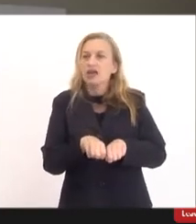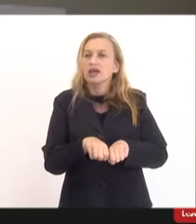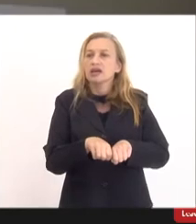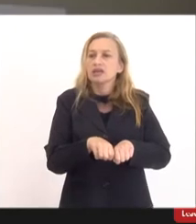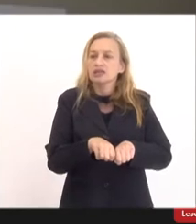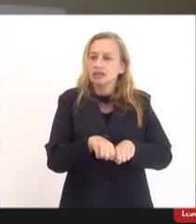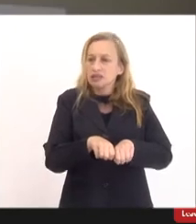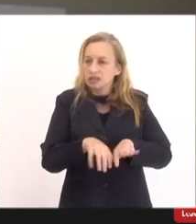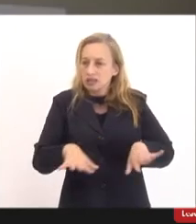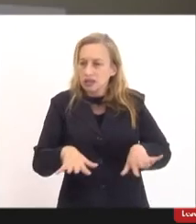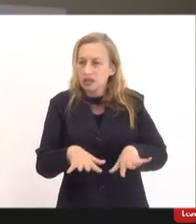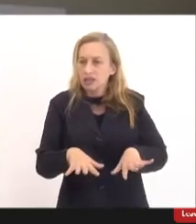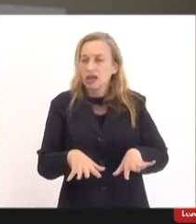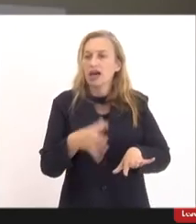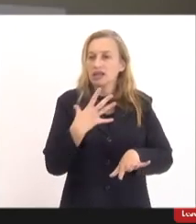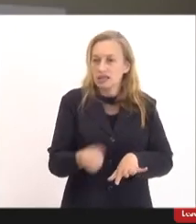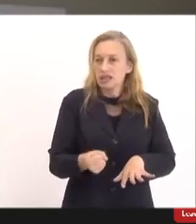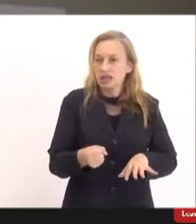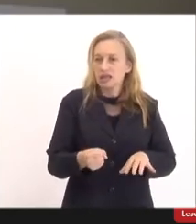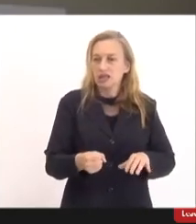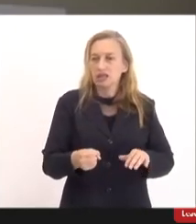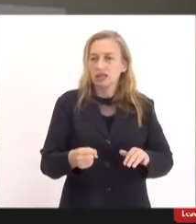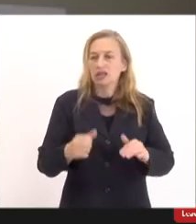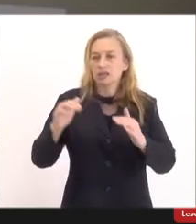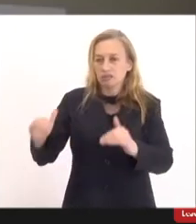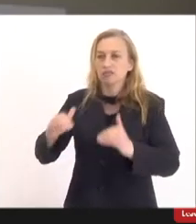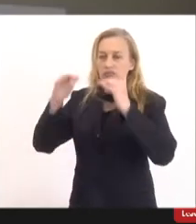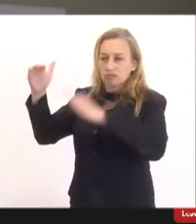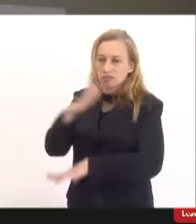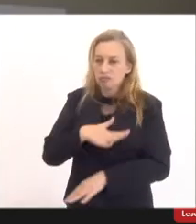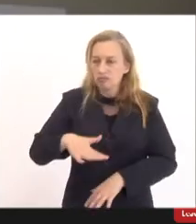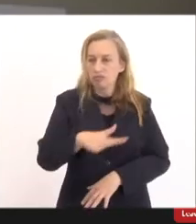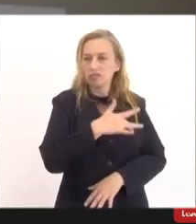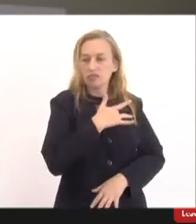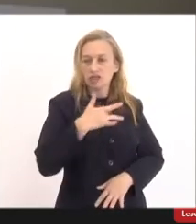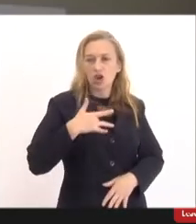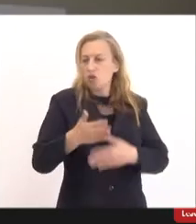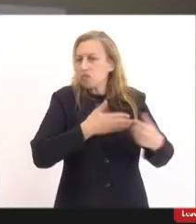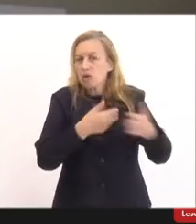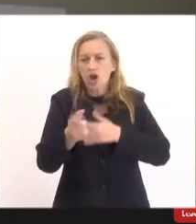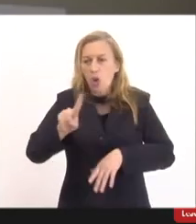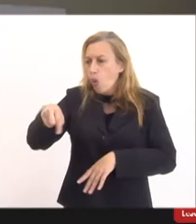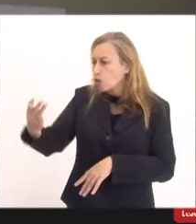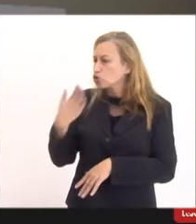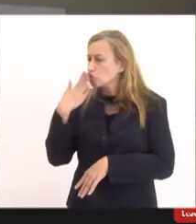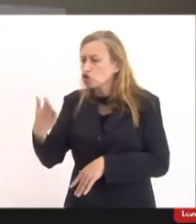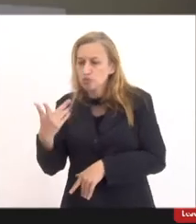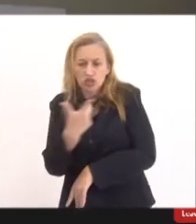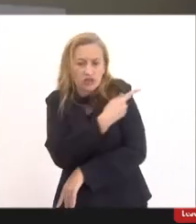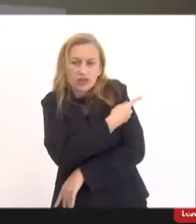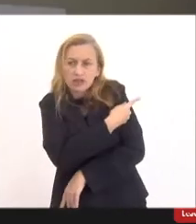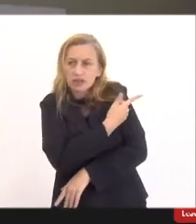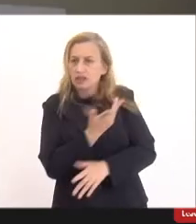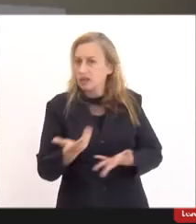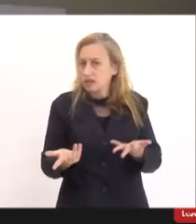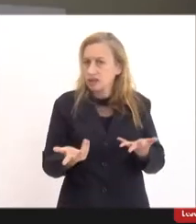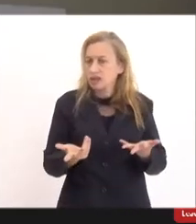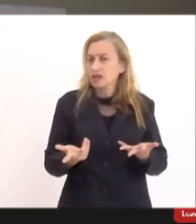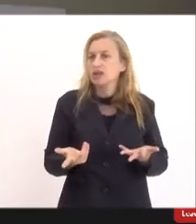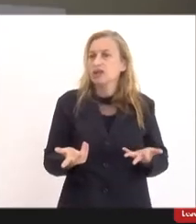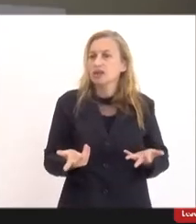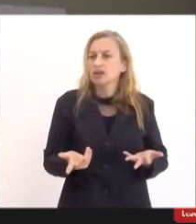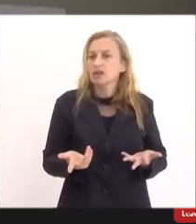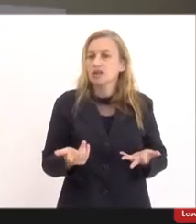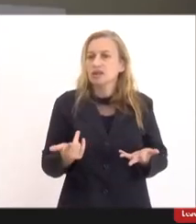pelas autoridades sanitárias. E aí, assim como qualquer outra vacina do calendário regulamentar, ela